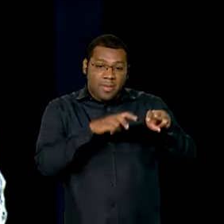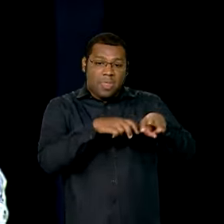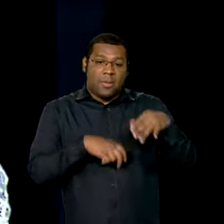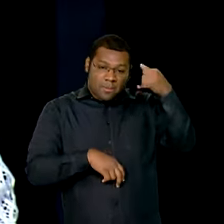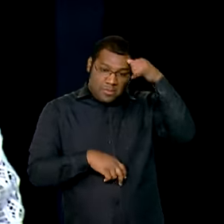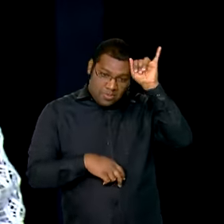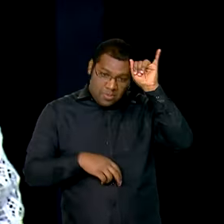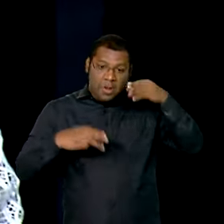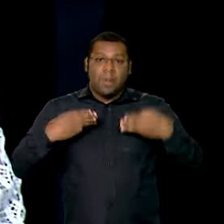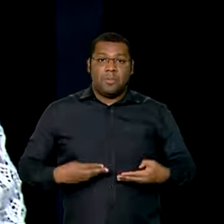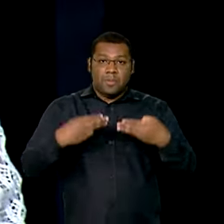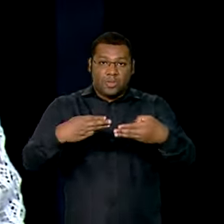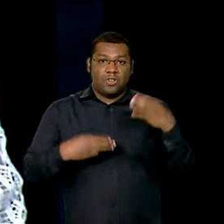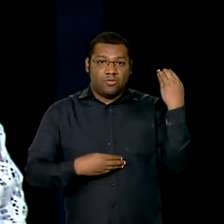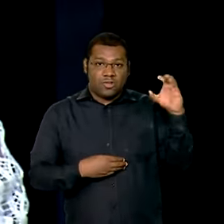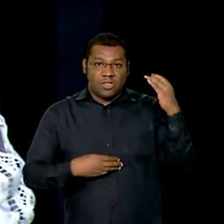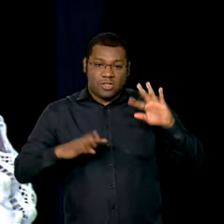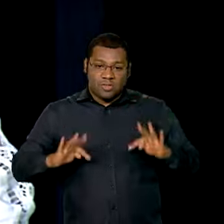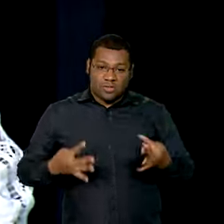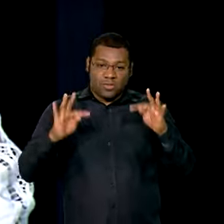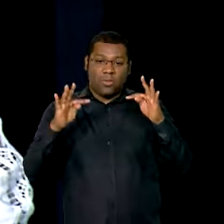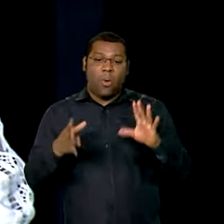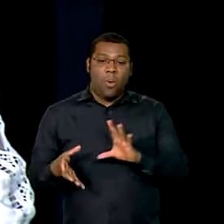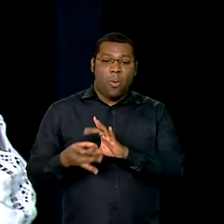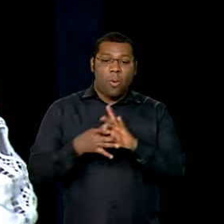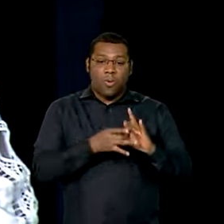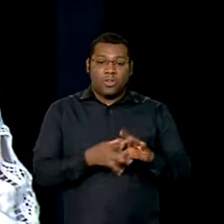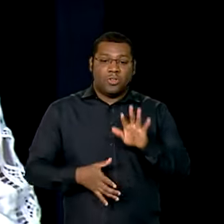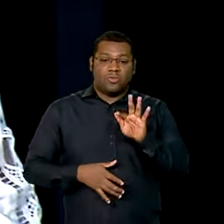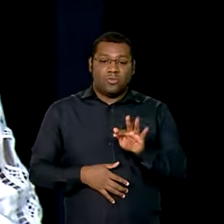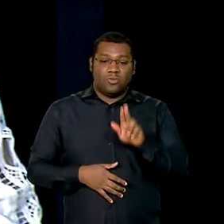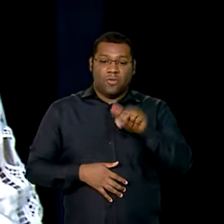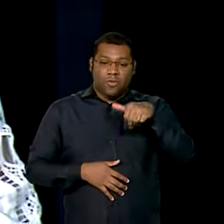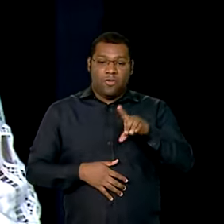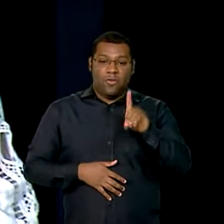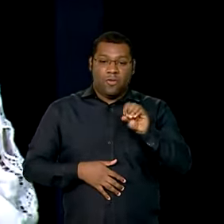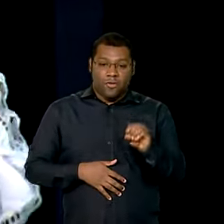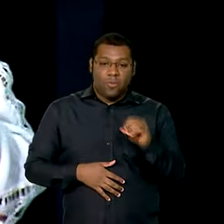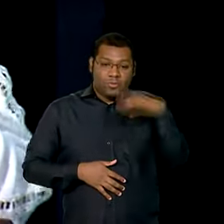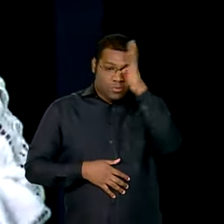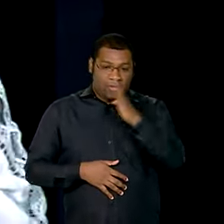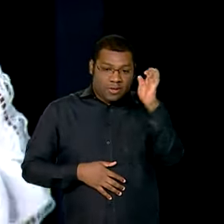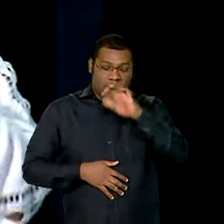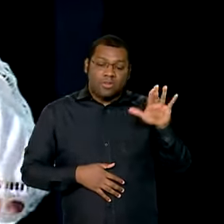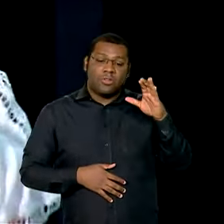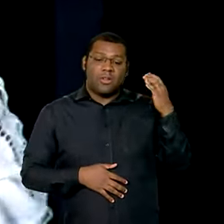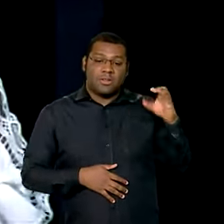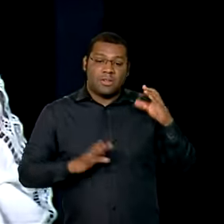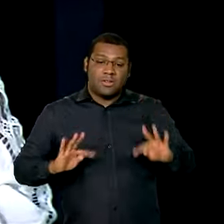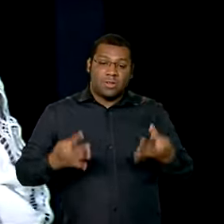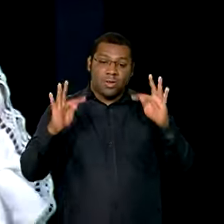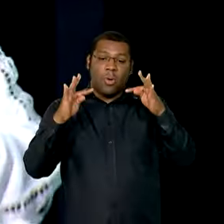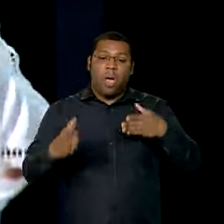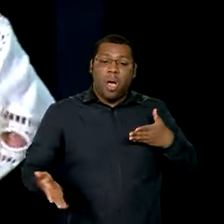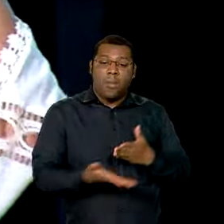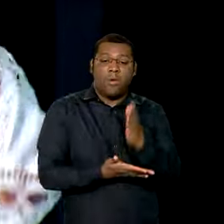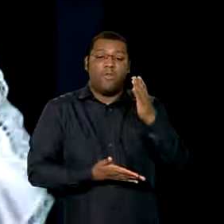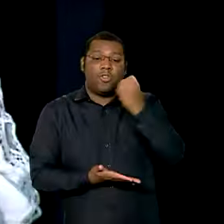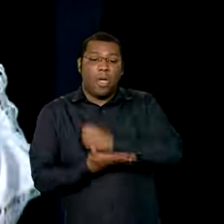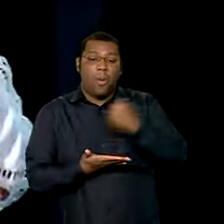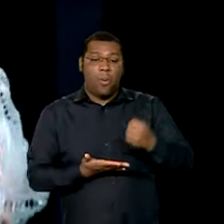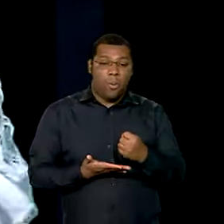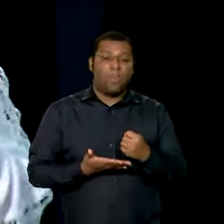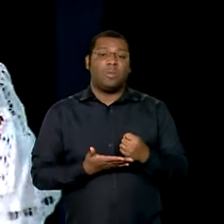O Ministério da Ciência e Tecnologia, no âmbito do Fundo Nacional do Desenvolvimento de Ciência e Tecnologia, aprovou a contratação de